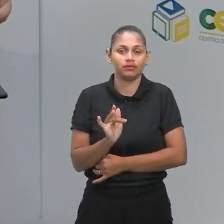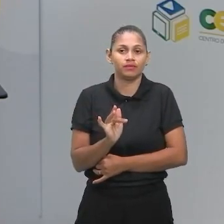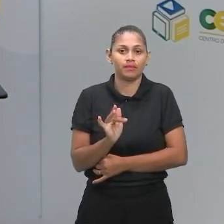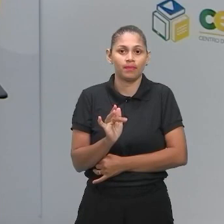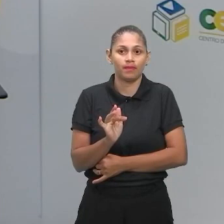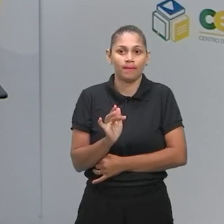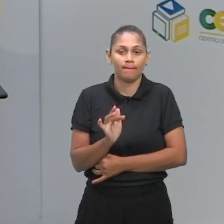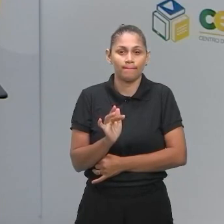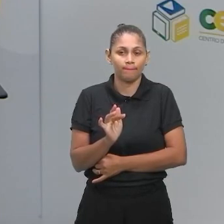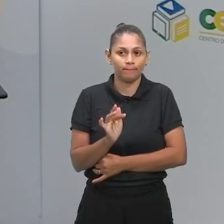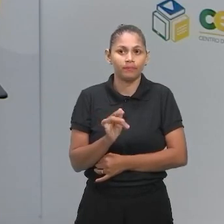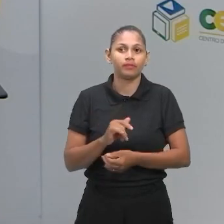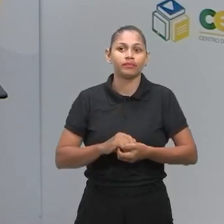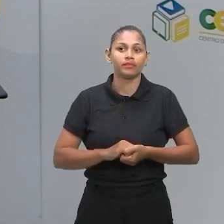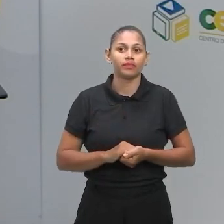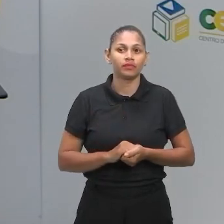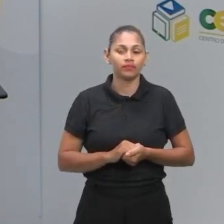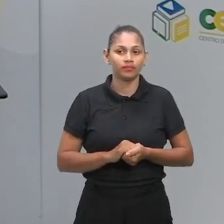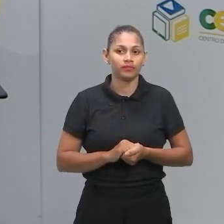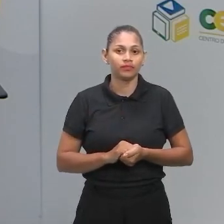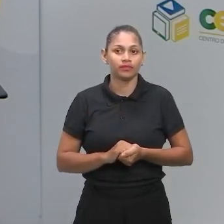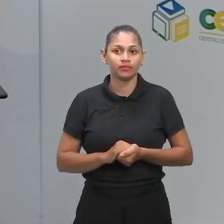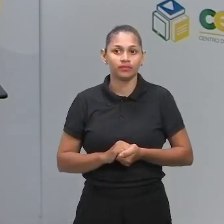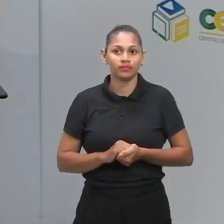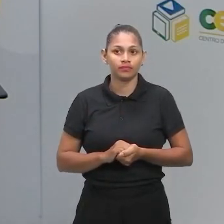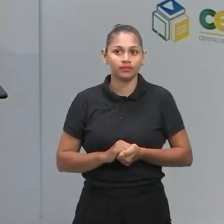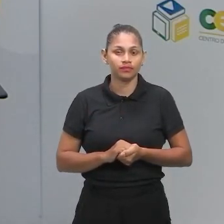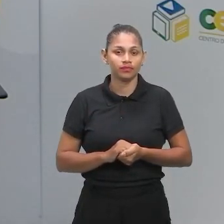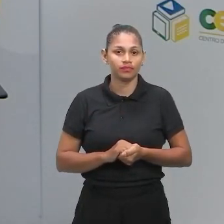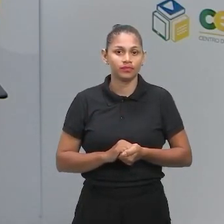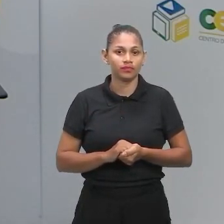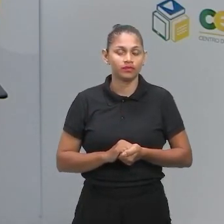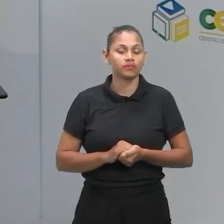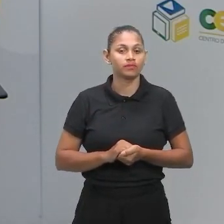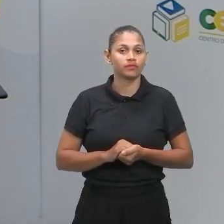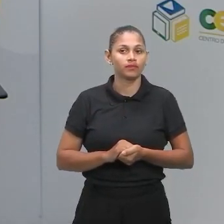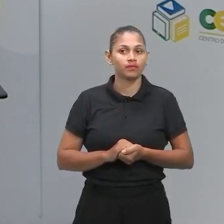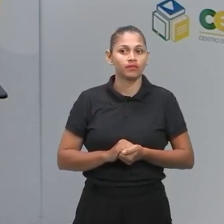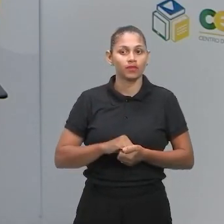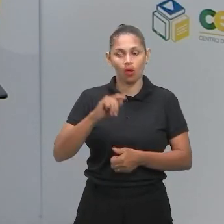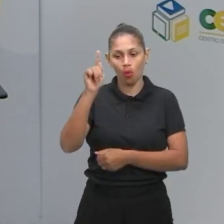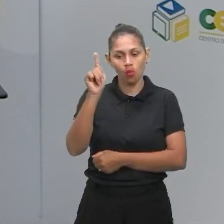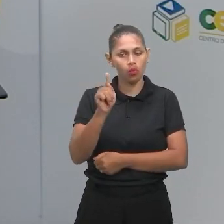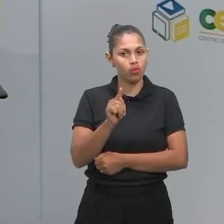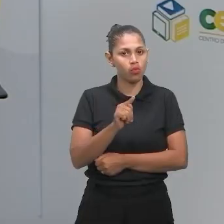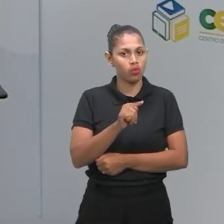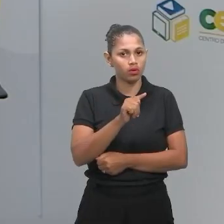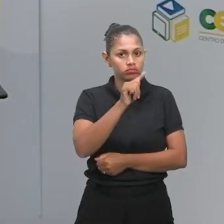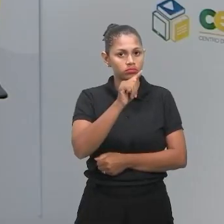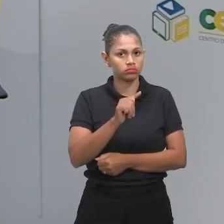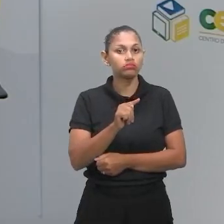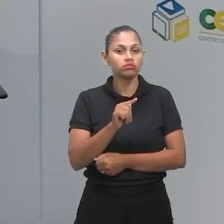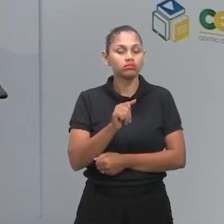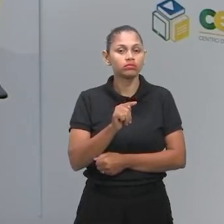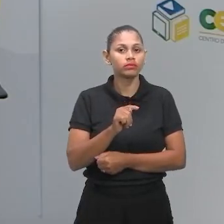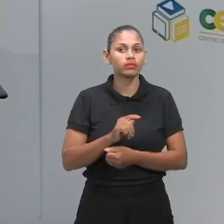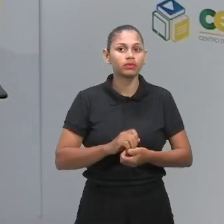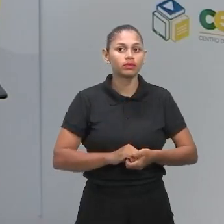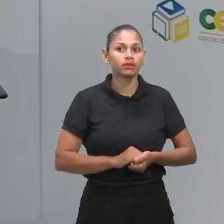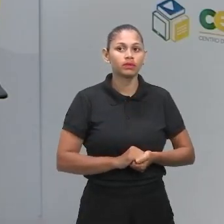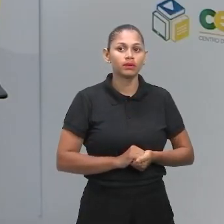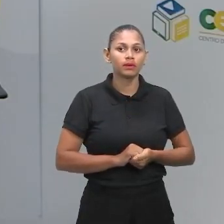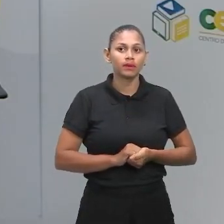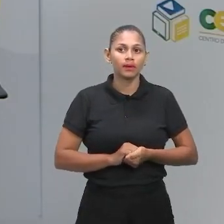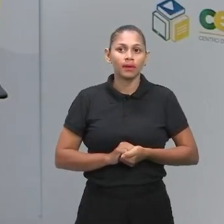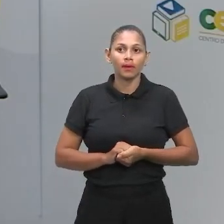pelos extremos. Com o professor Douglas, você vai fazer o quê? Vai fazer 2, tá? Então, 2, 2. Fá 2, 2 na hora da sua